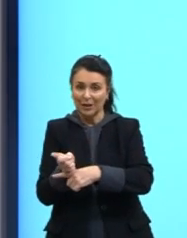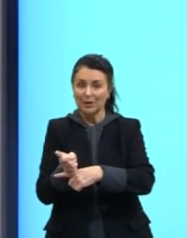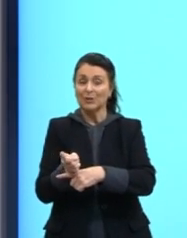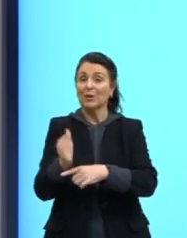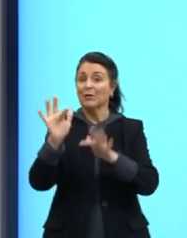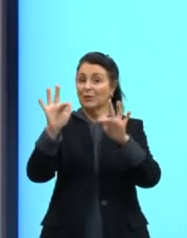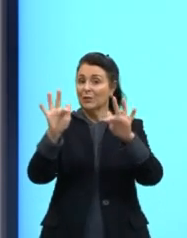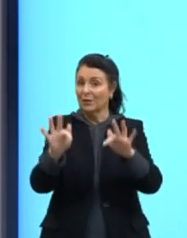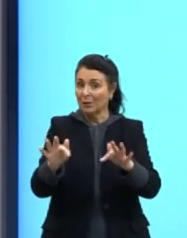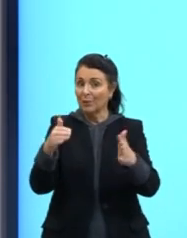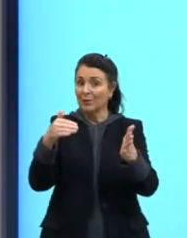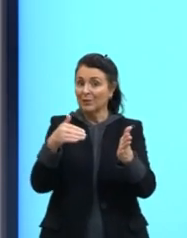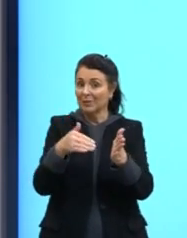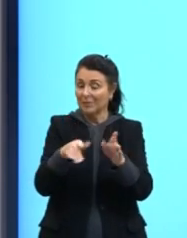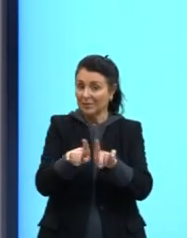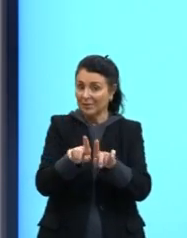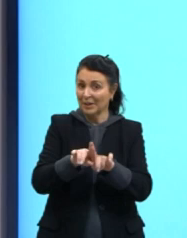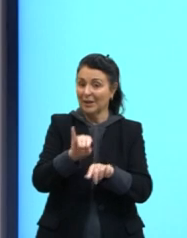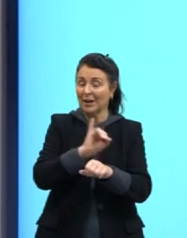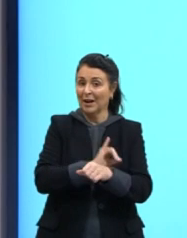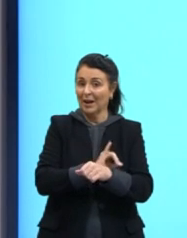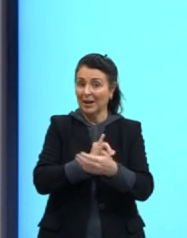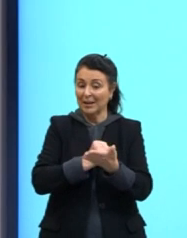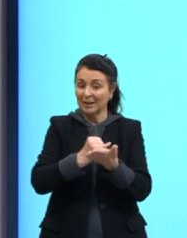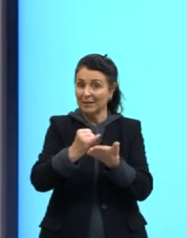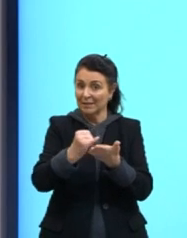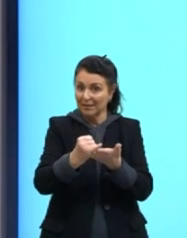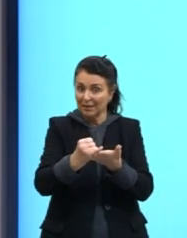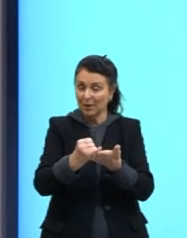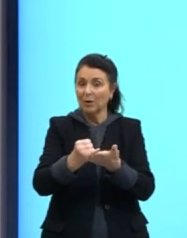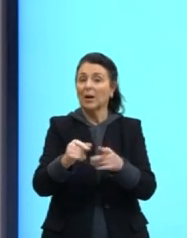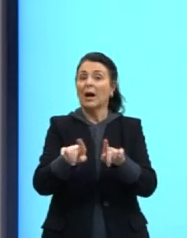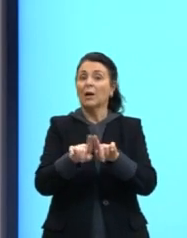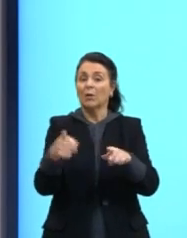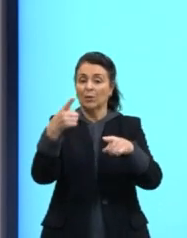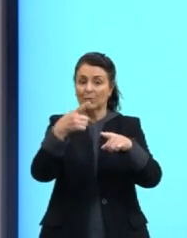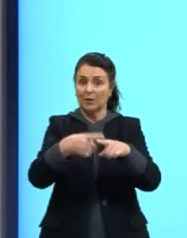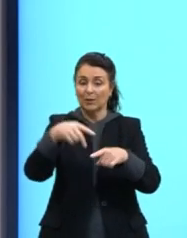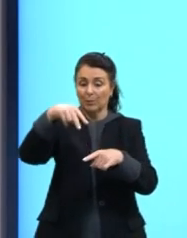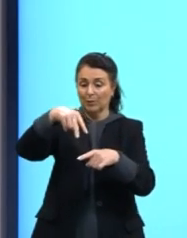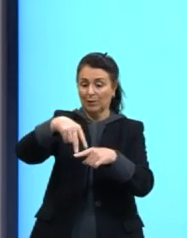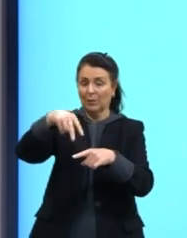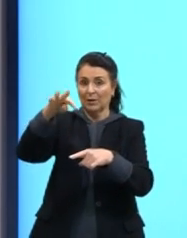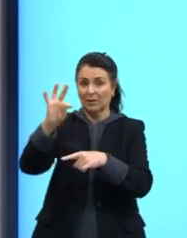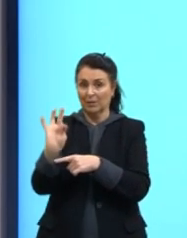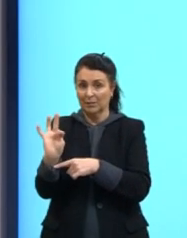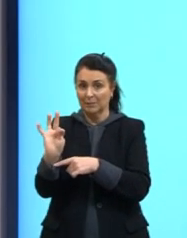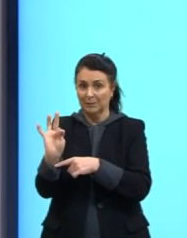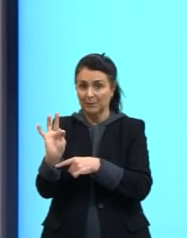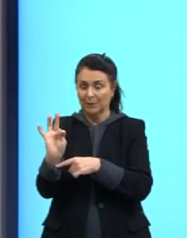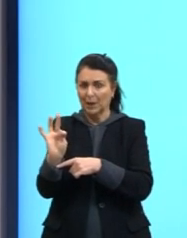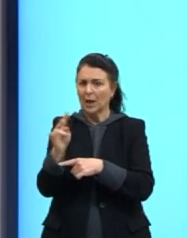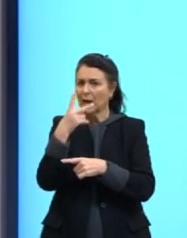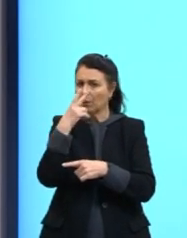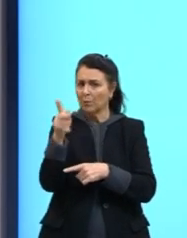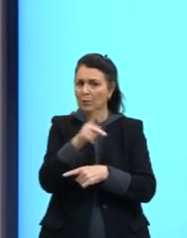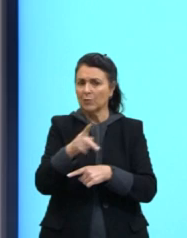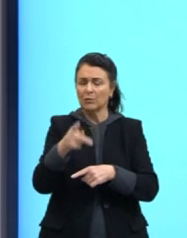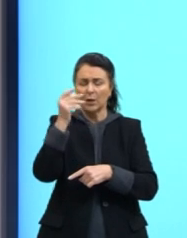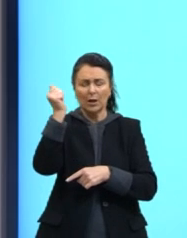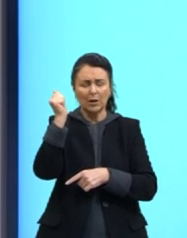inicial mais A multiplicado por ΔT. É a mesma fórmula que a gente viu lá em cima, né, gente? Então,